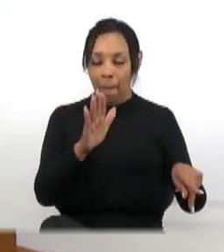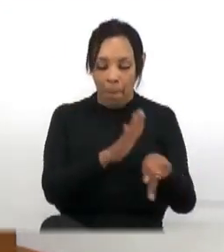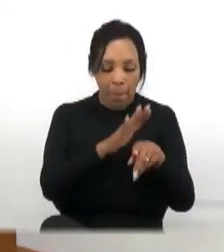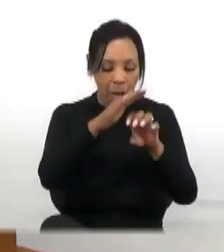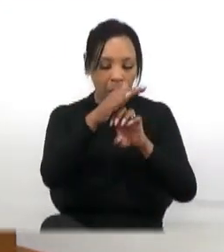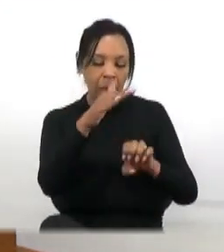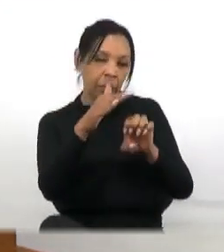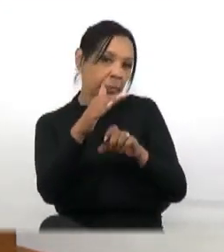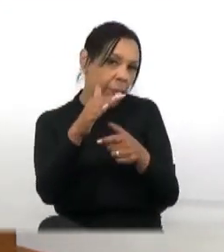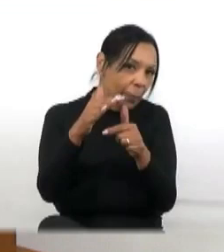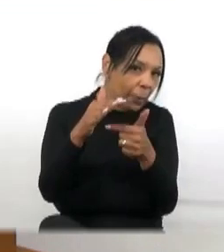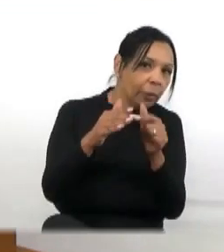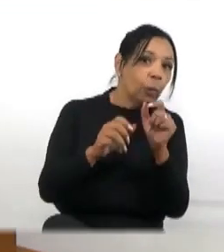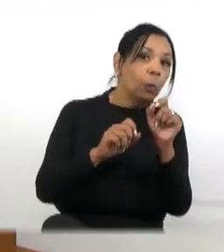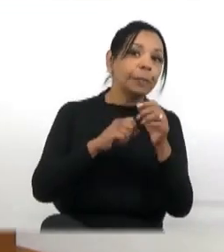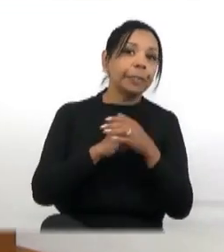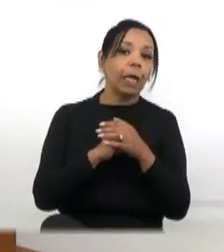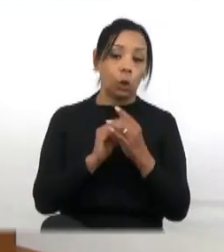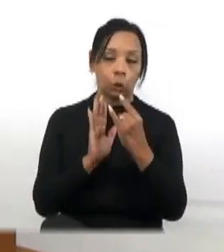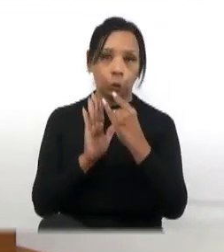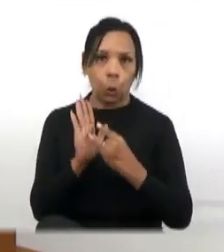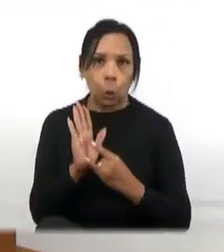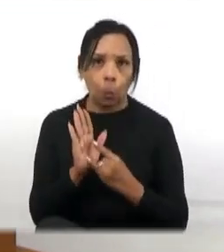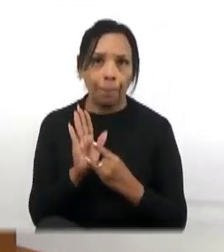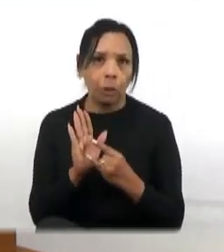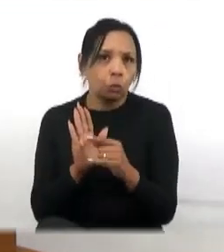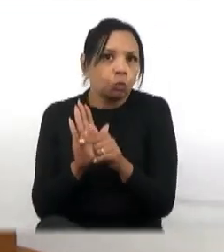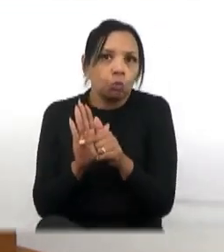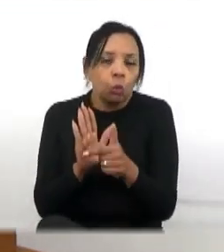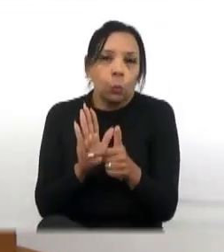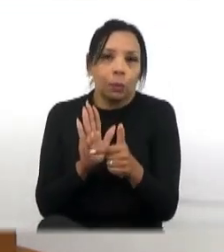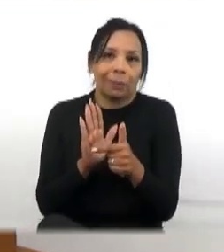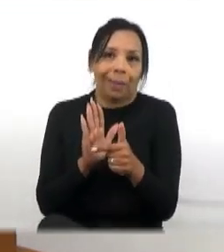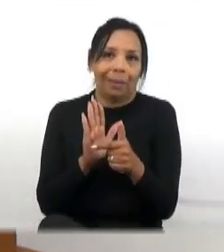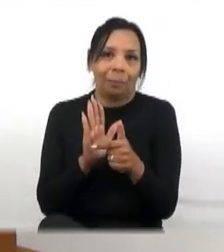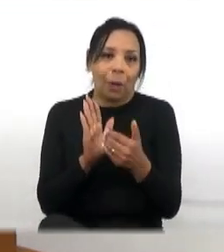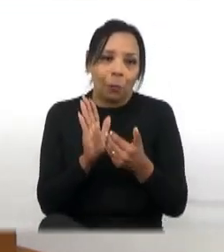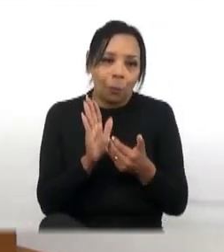a documentação necessária para tanto.